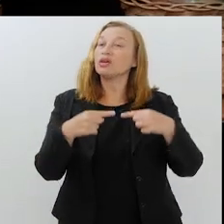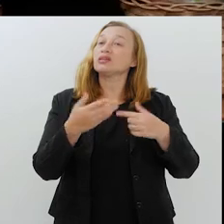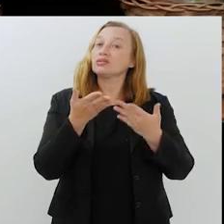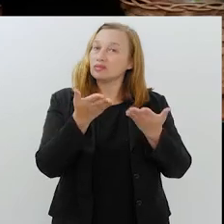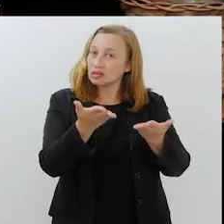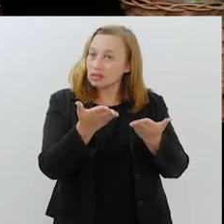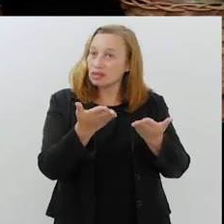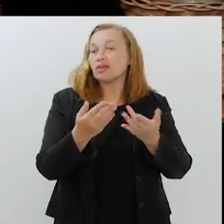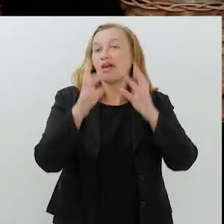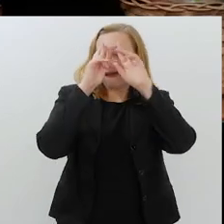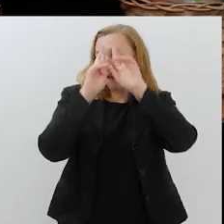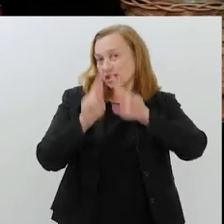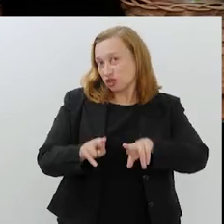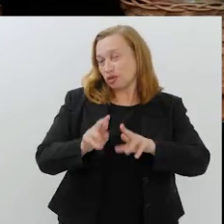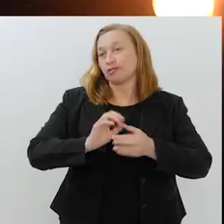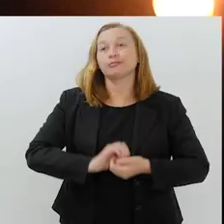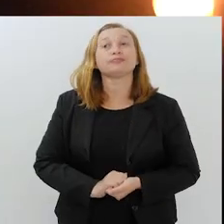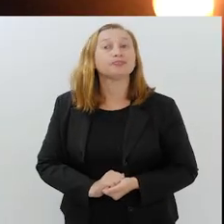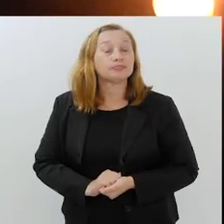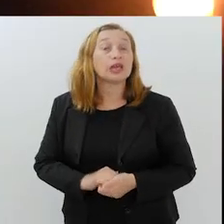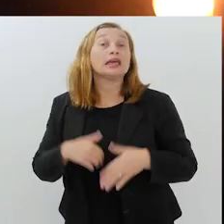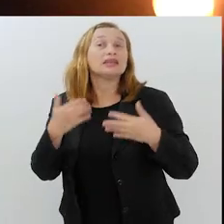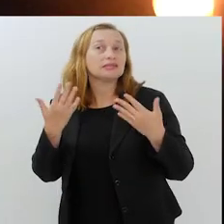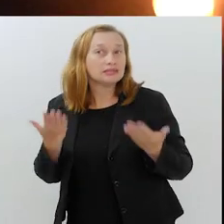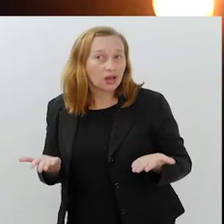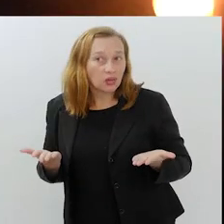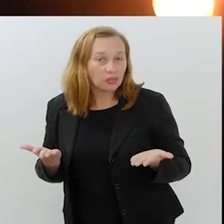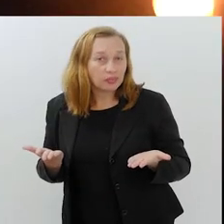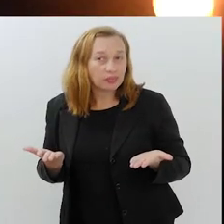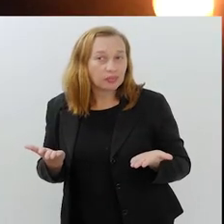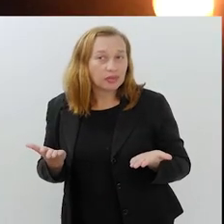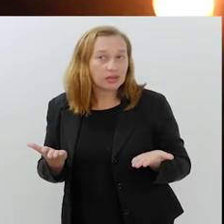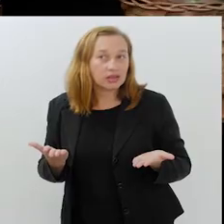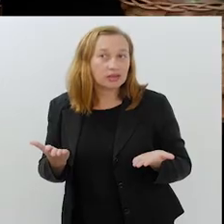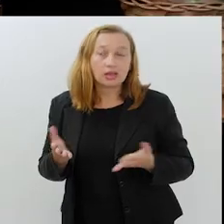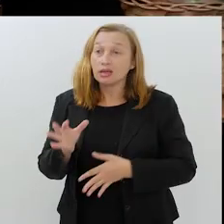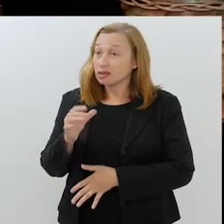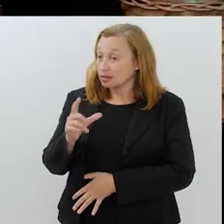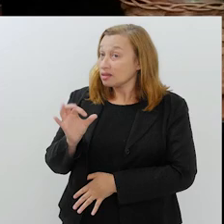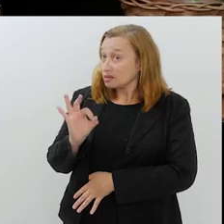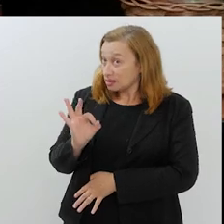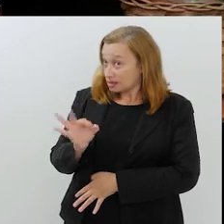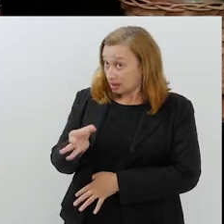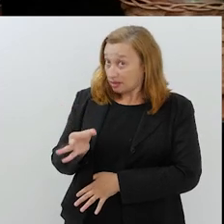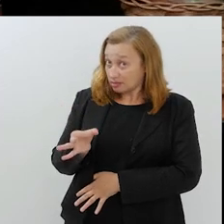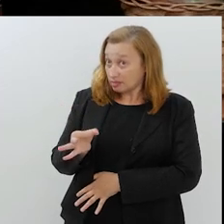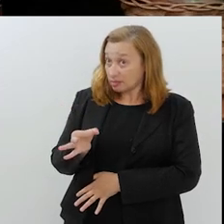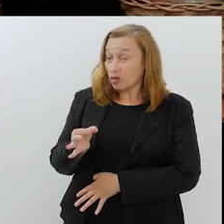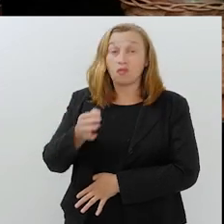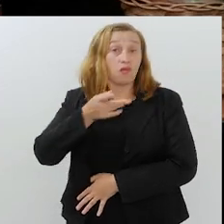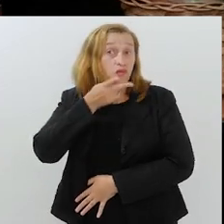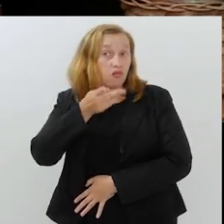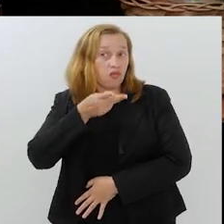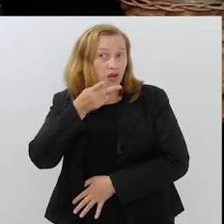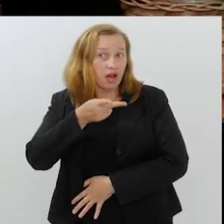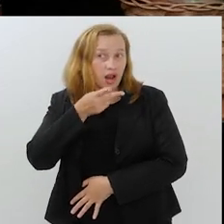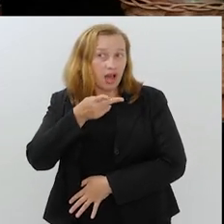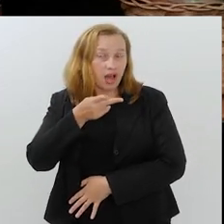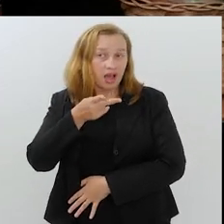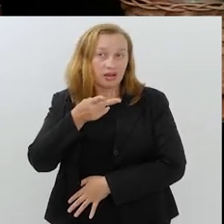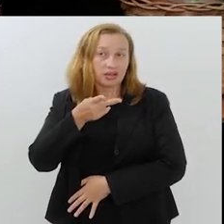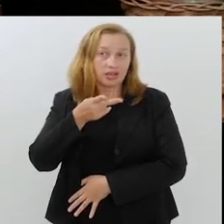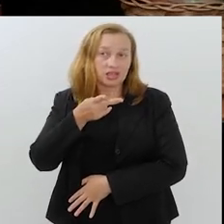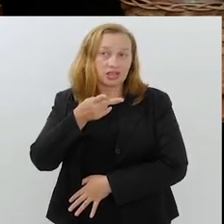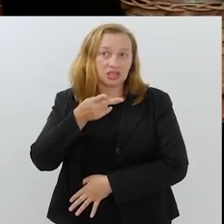questão de respeito. Você tem que ter. Então, e deu muito certo e vou te falar, ele estava me